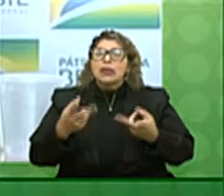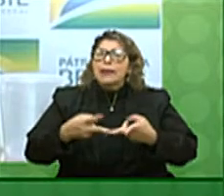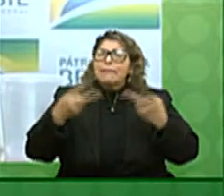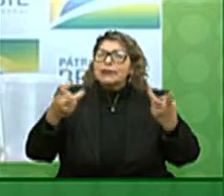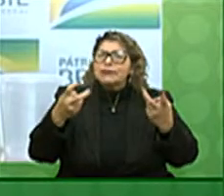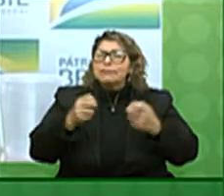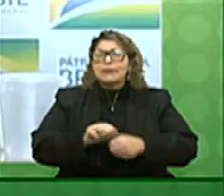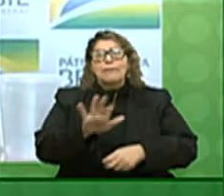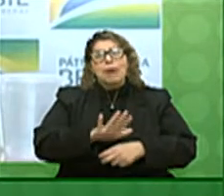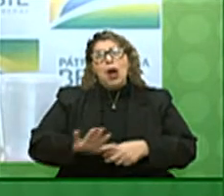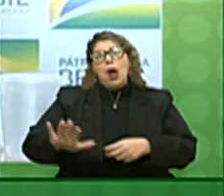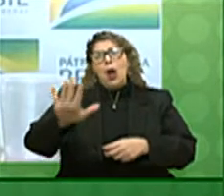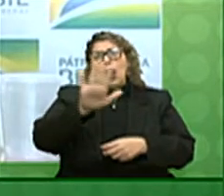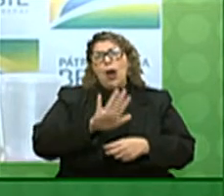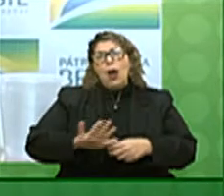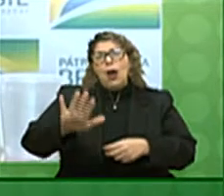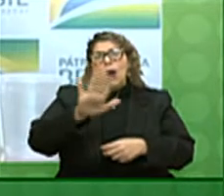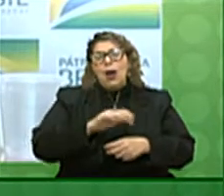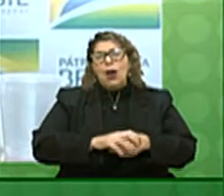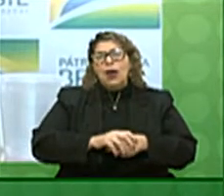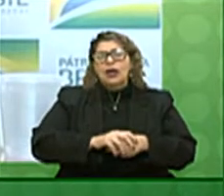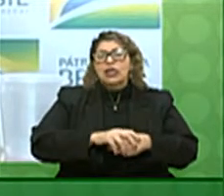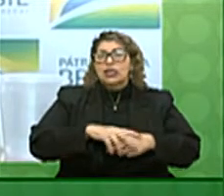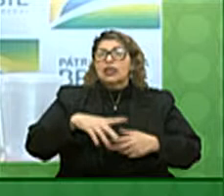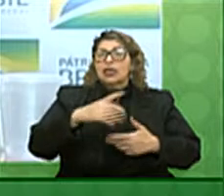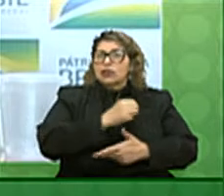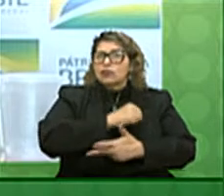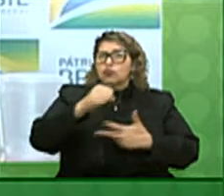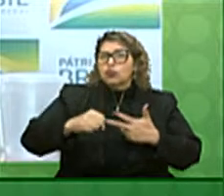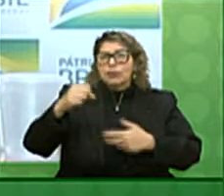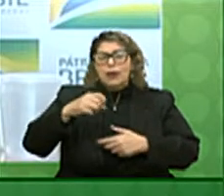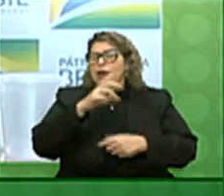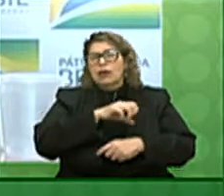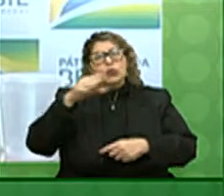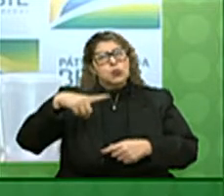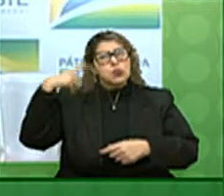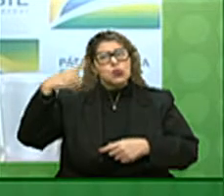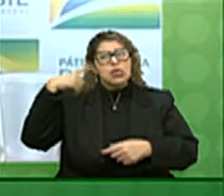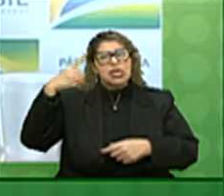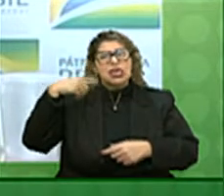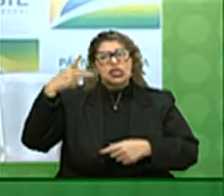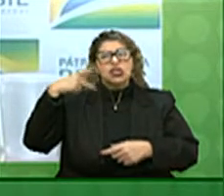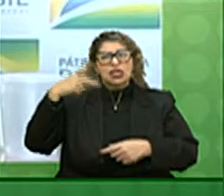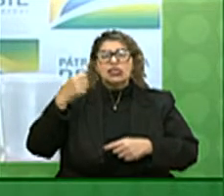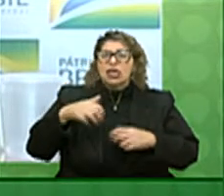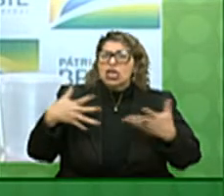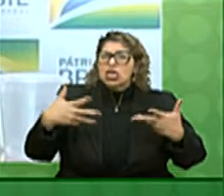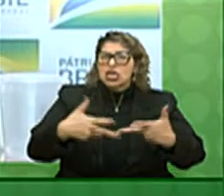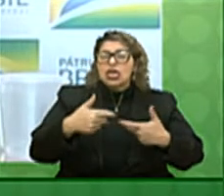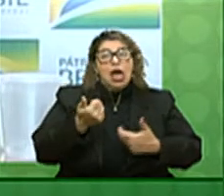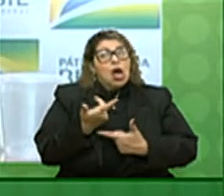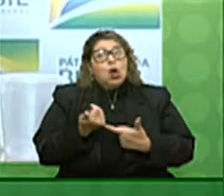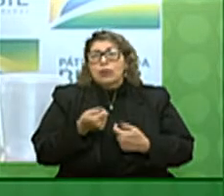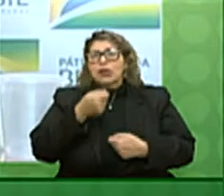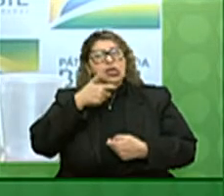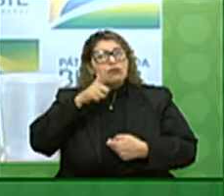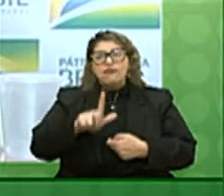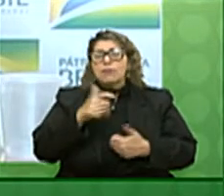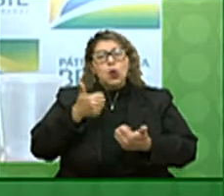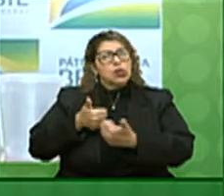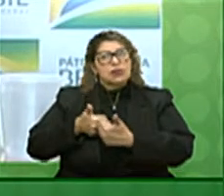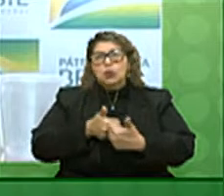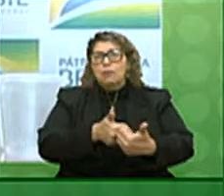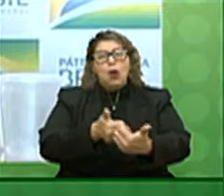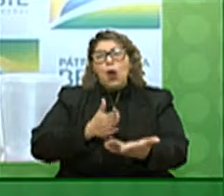generalizada entre as forças políticas e econômicas de que o Brasil não poderá retomar o caminho do